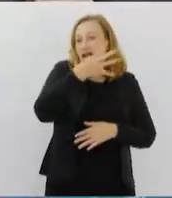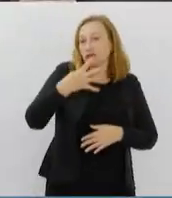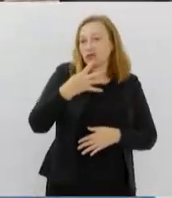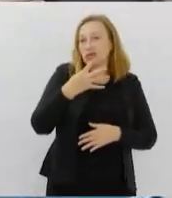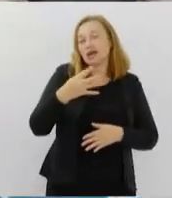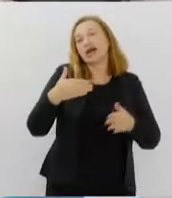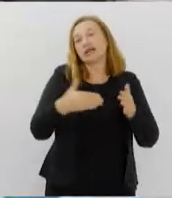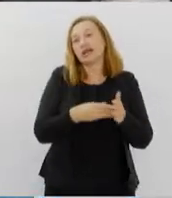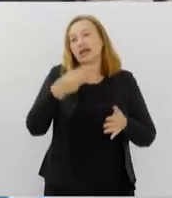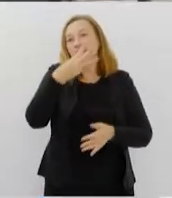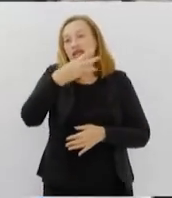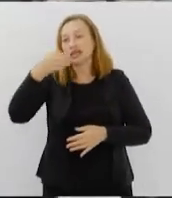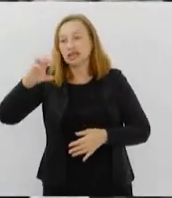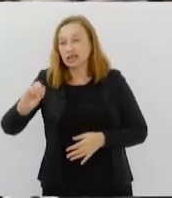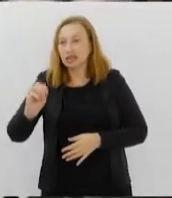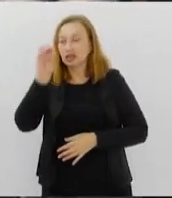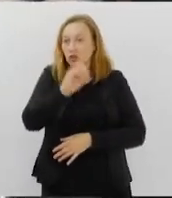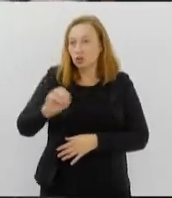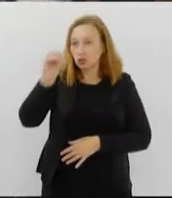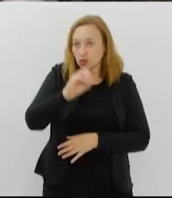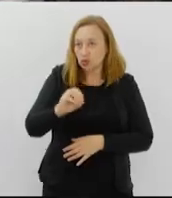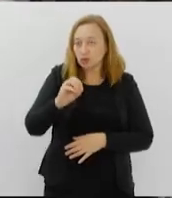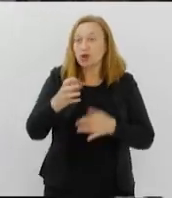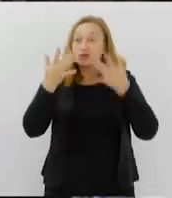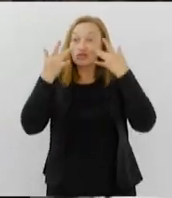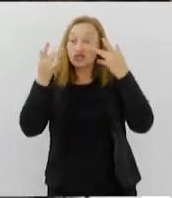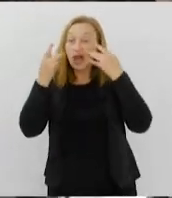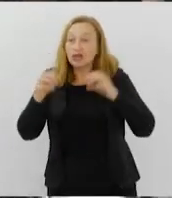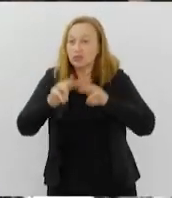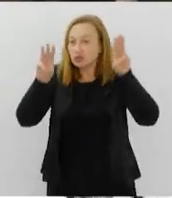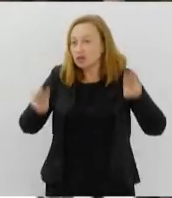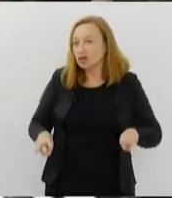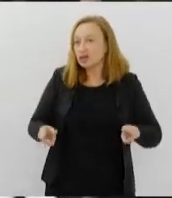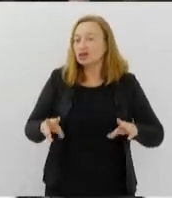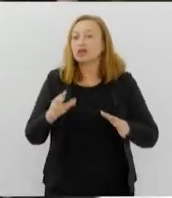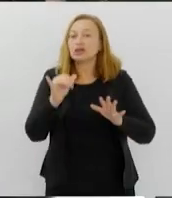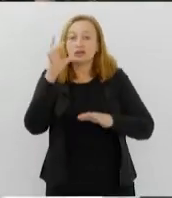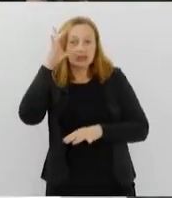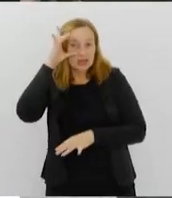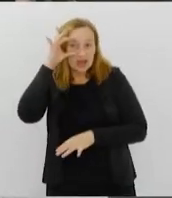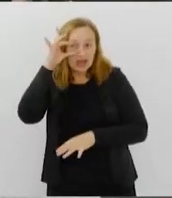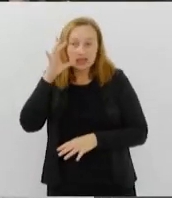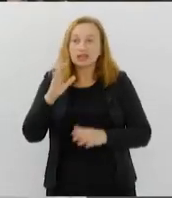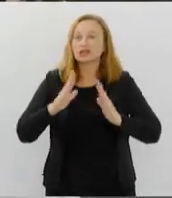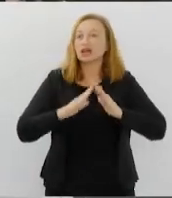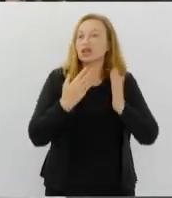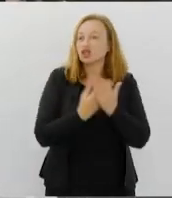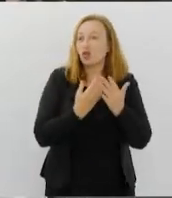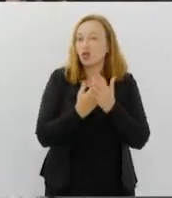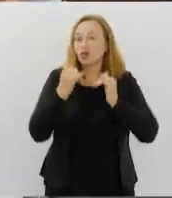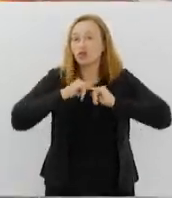prédio anexo ao Teatro Municipal. No Instagram da Escola, você encontra todas as informações.